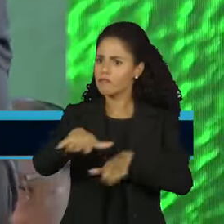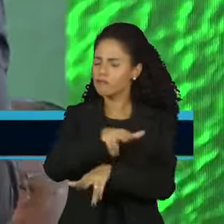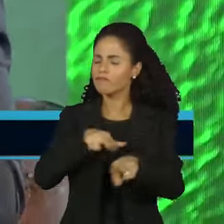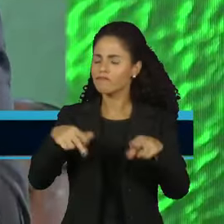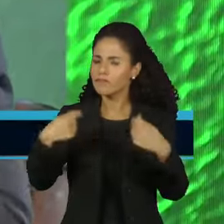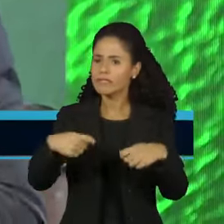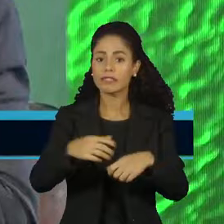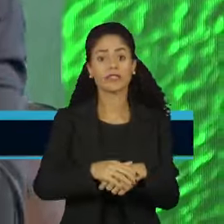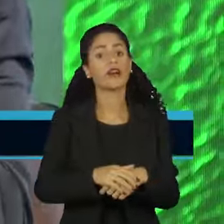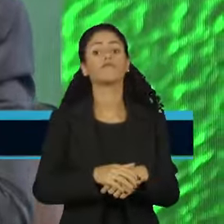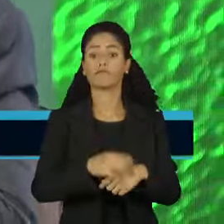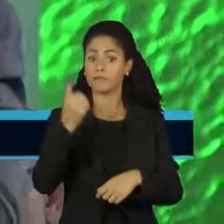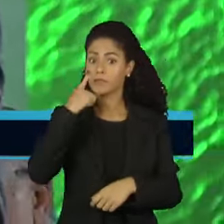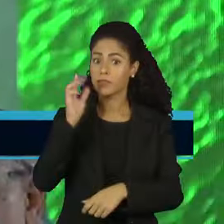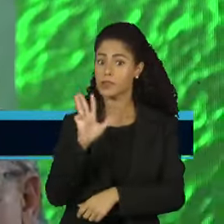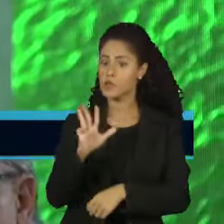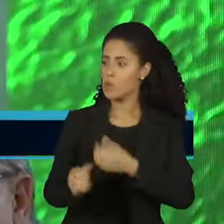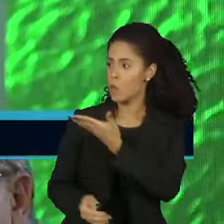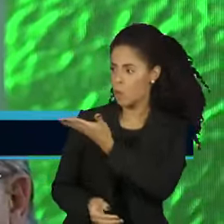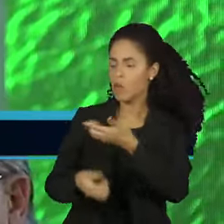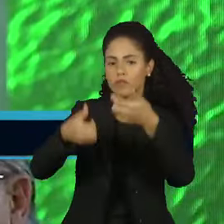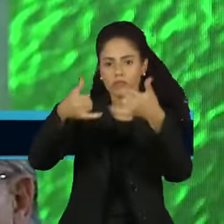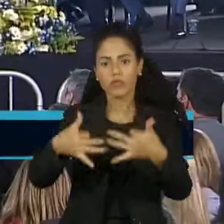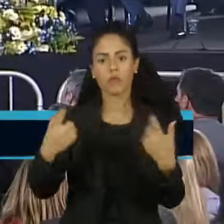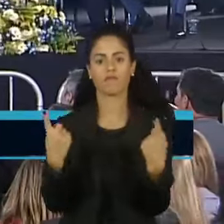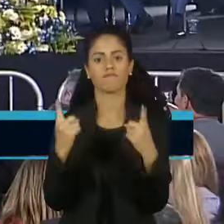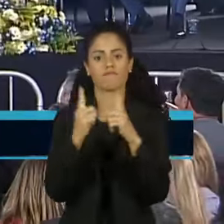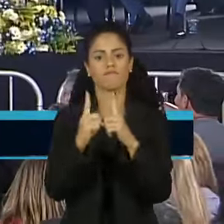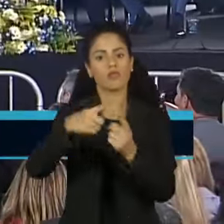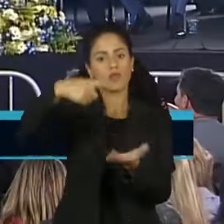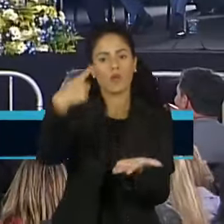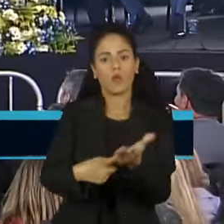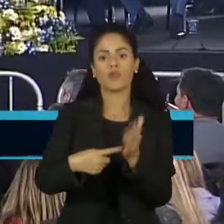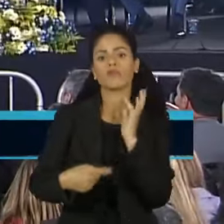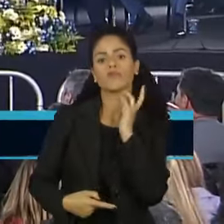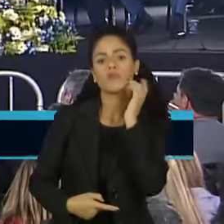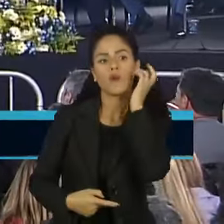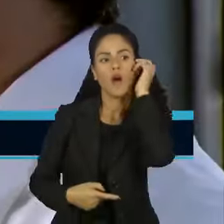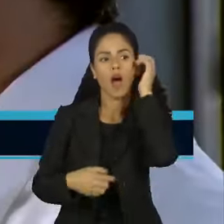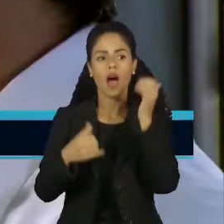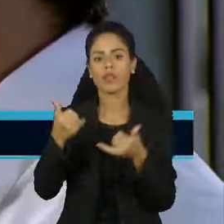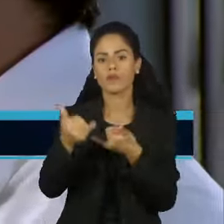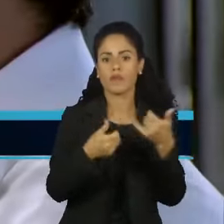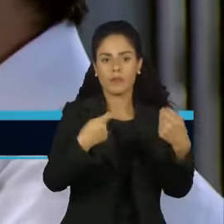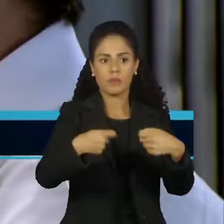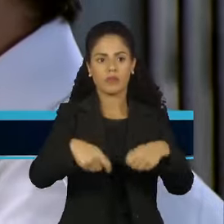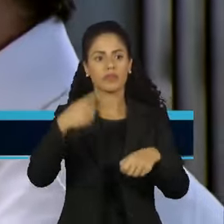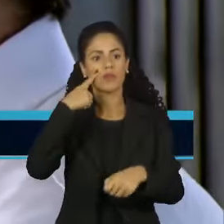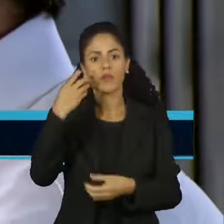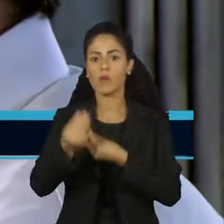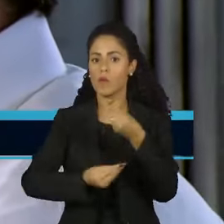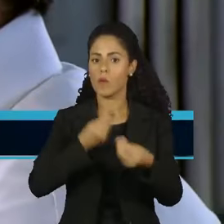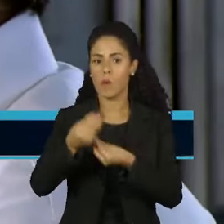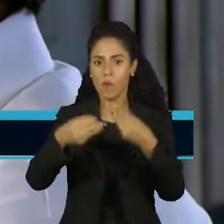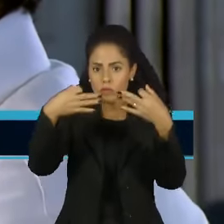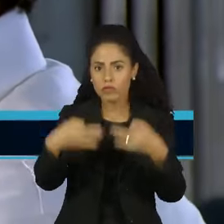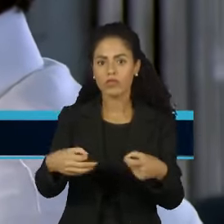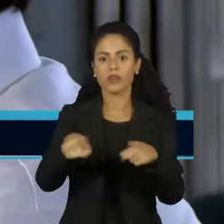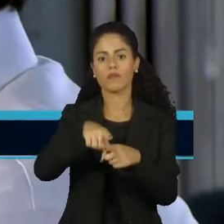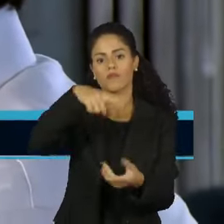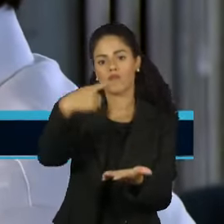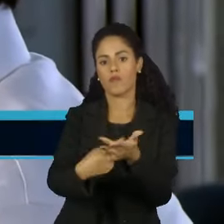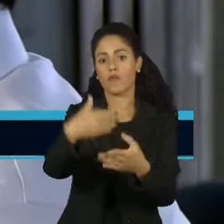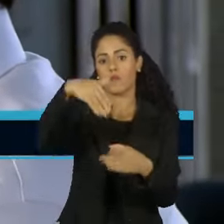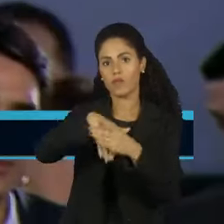Lula buscou sinalizar a aproximação do governador, que se divertiu com uma brincadeira da plateia, pedindo que ele voltasse para o PT. Se